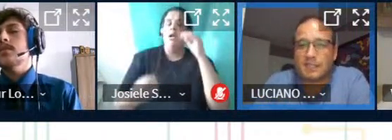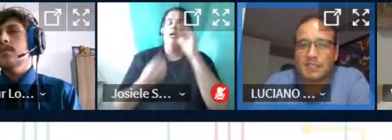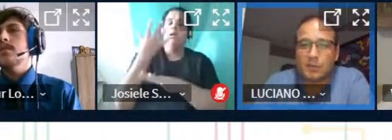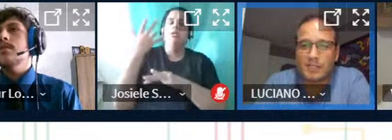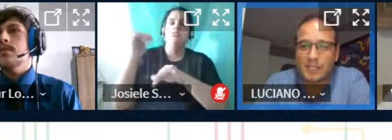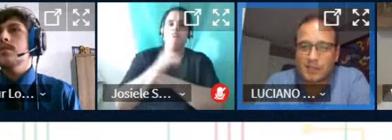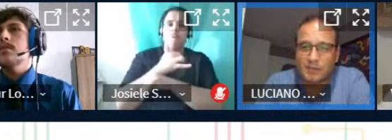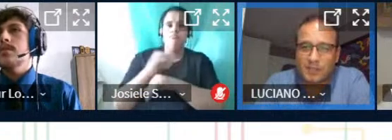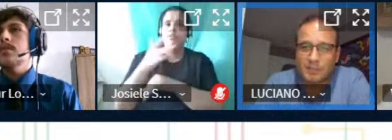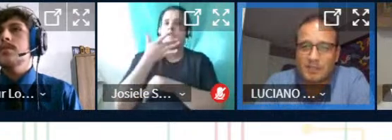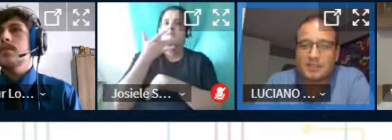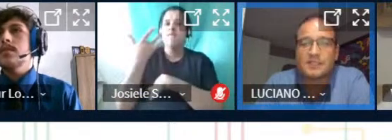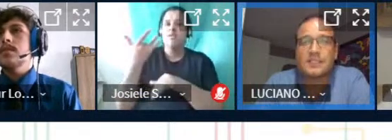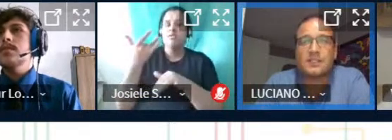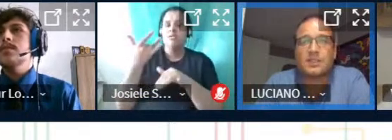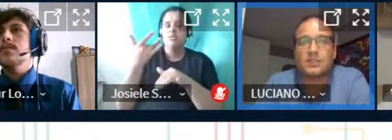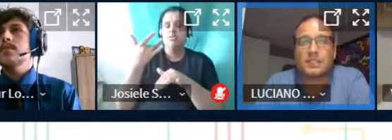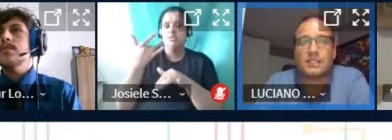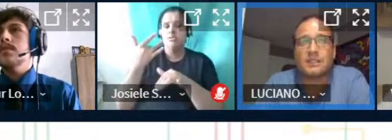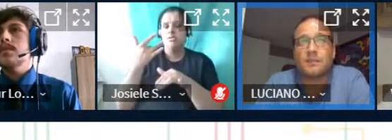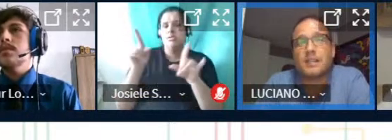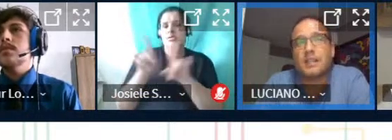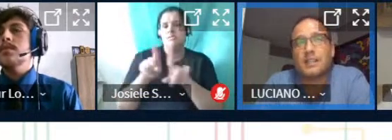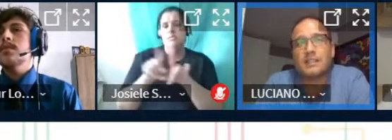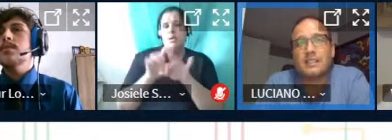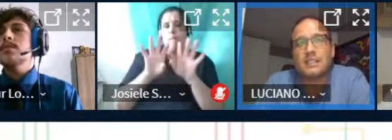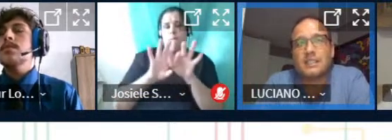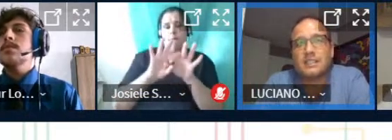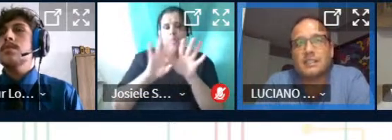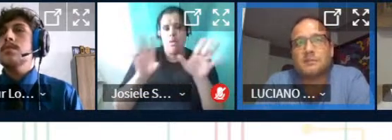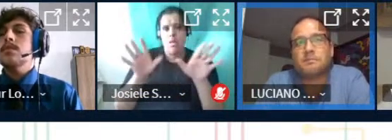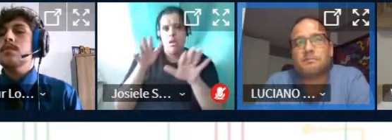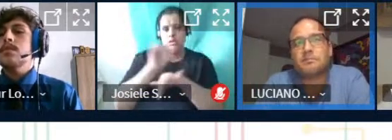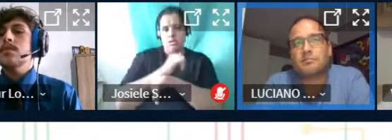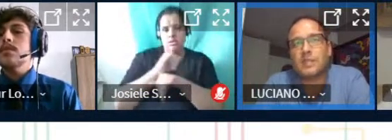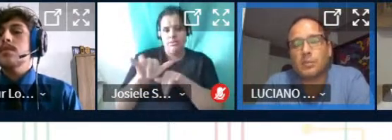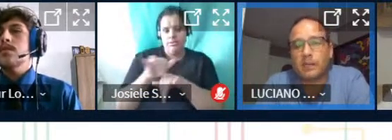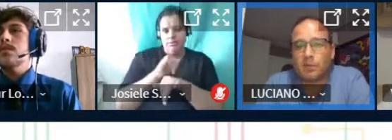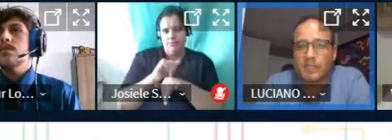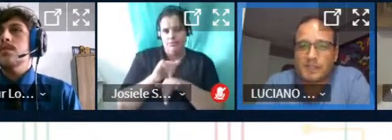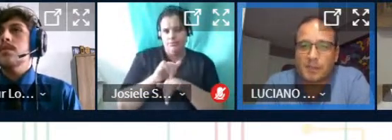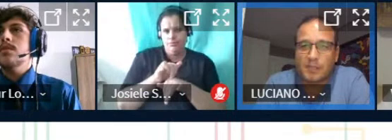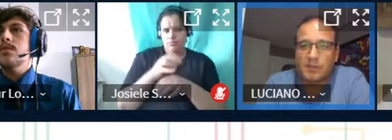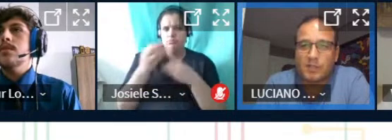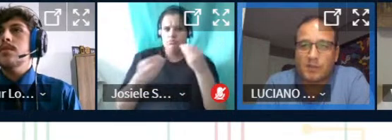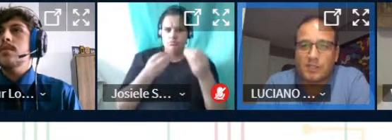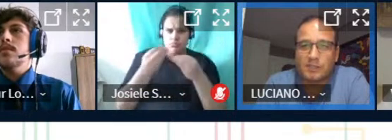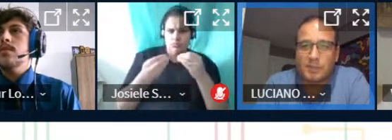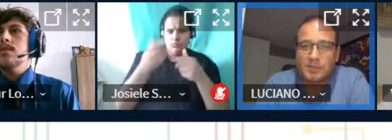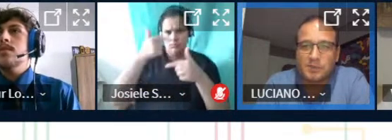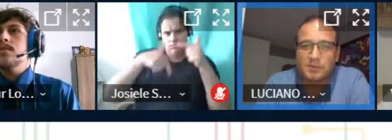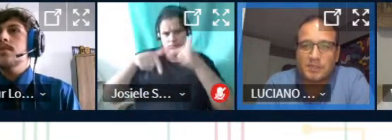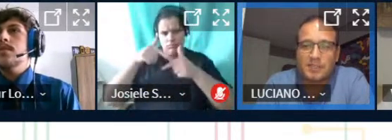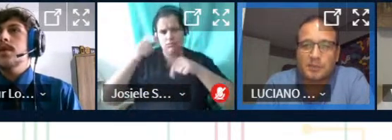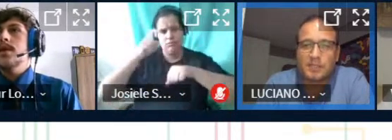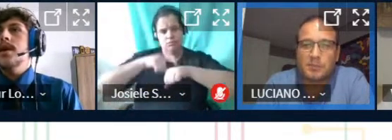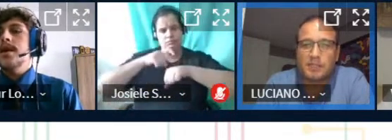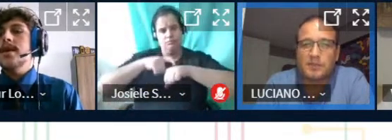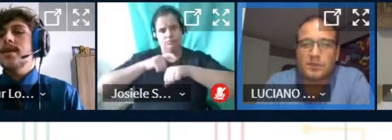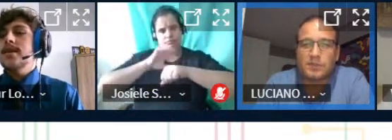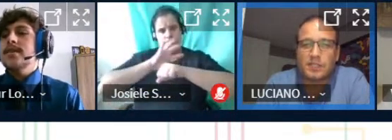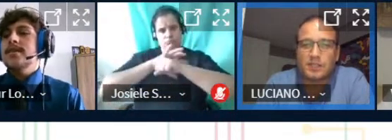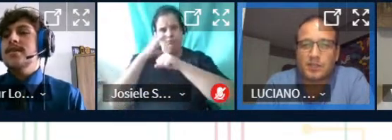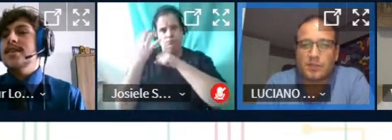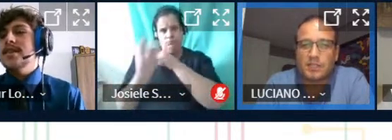e de facilitar o acesso às ferramentas agora eu cheguei aqui e como é que foi esse trabalho agora durante esse período na